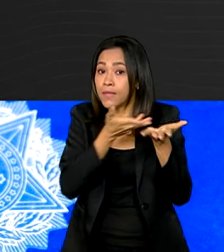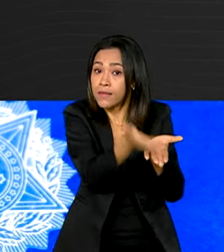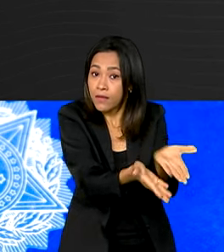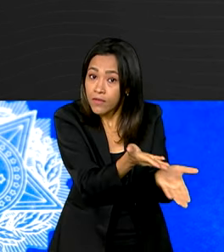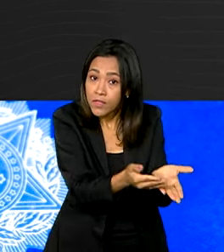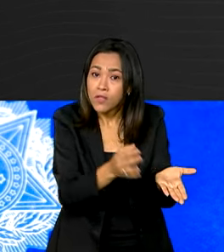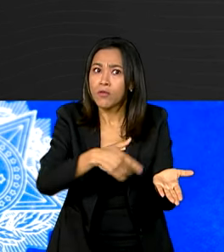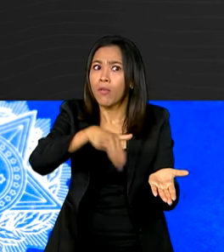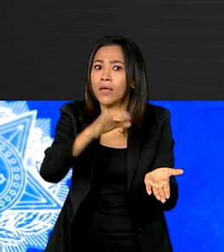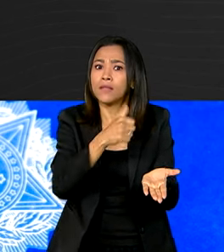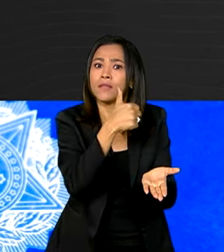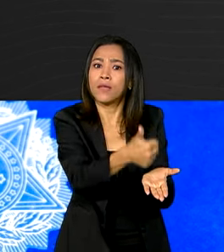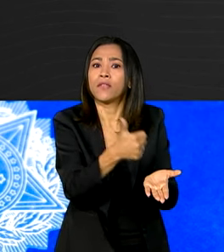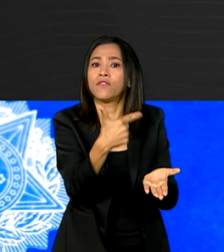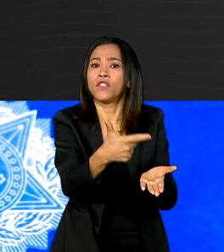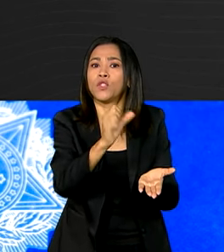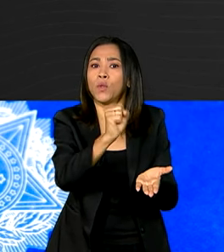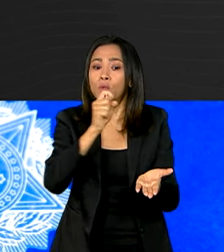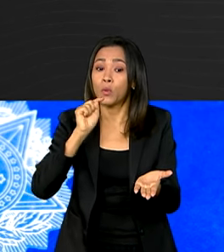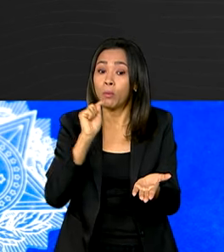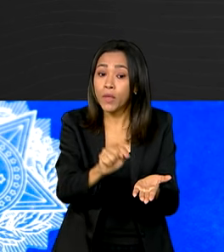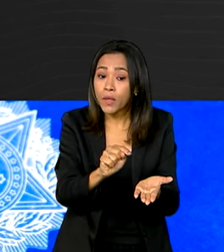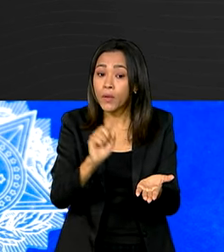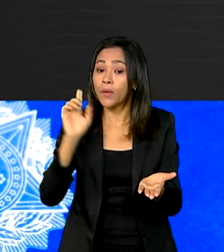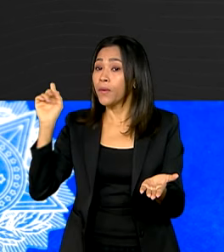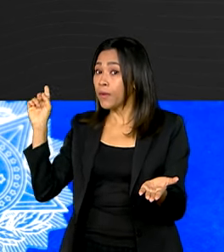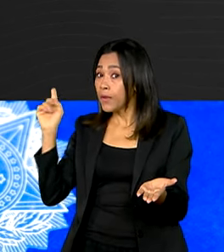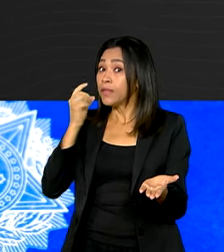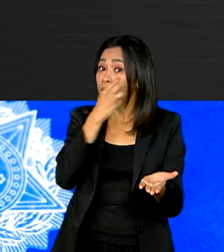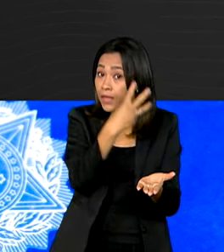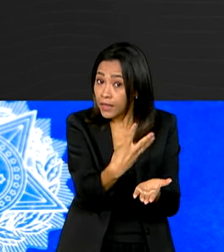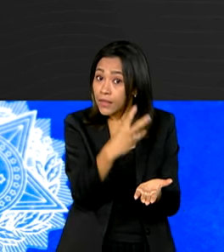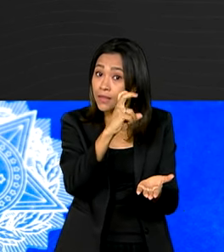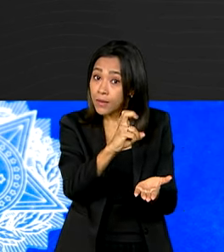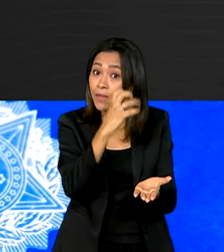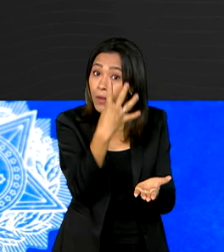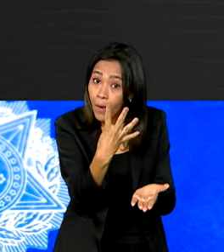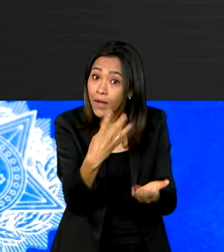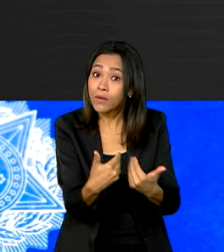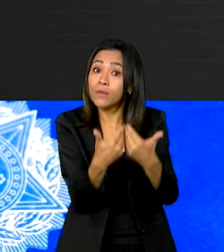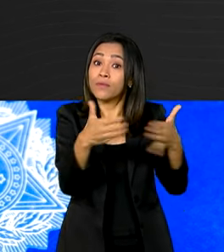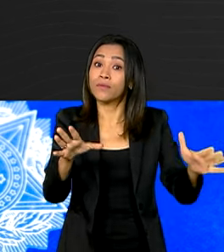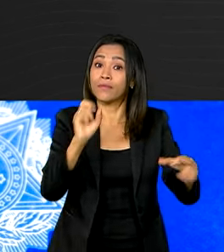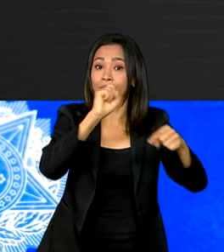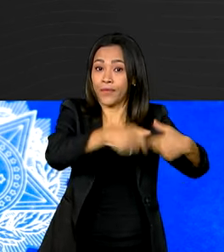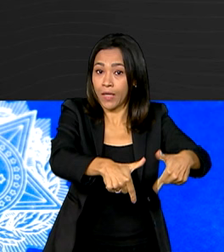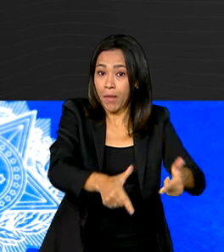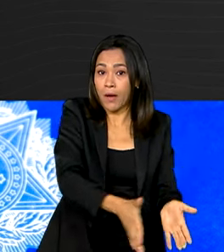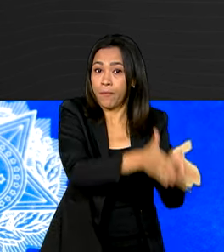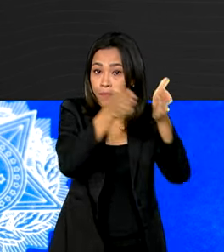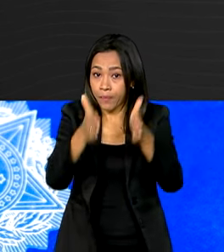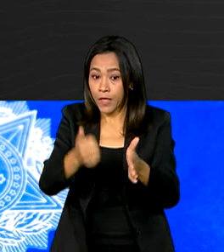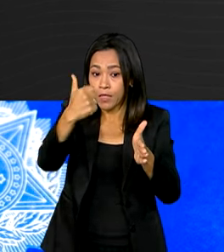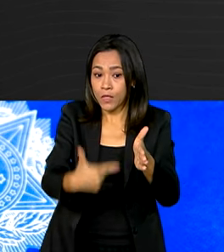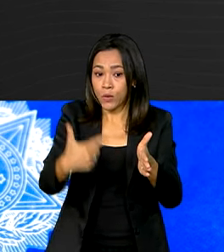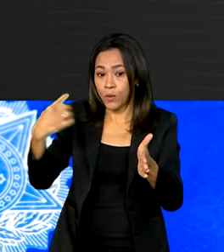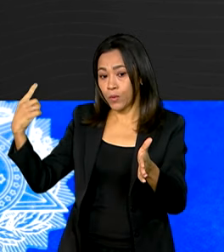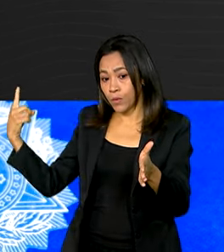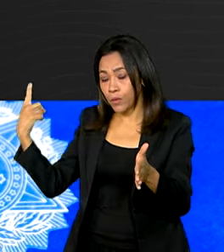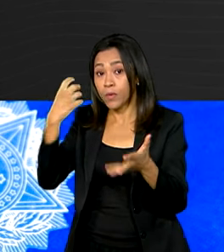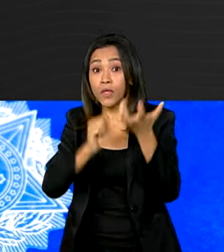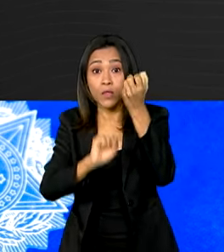geração de 128.354 postos. Em segundo lugar, aparece a